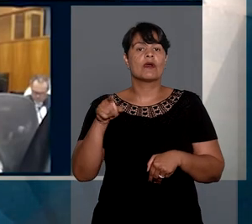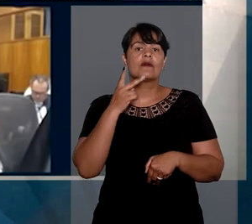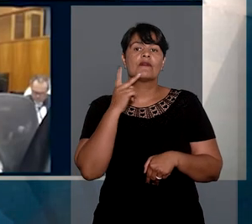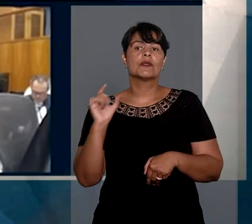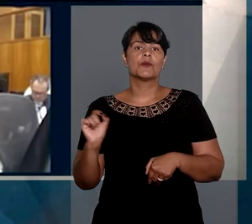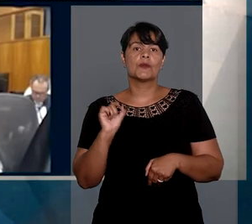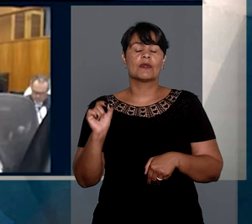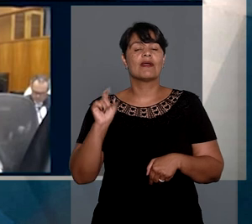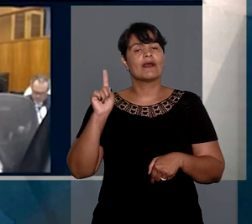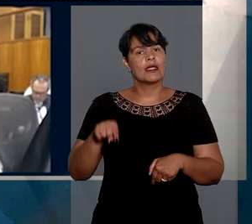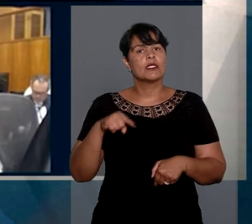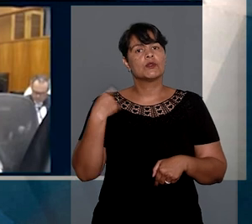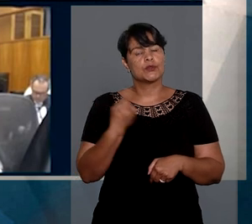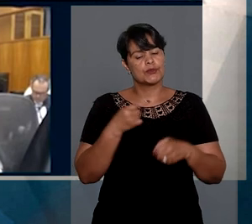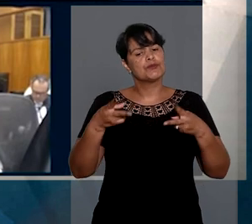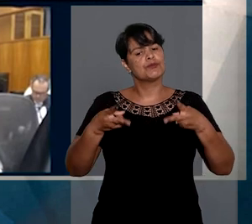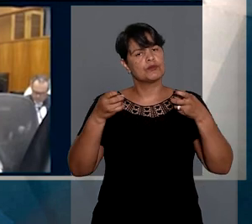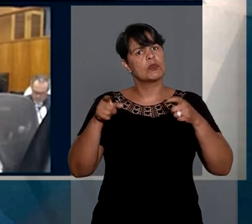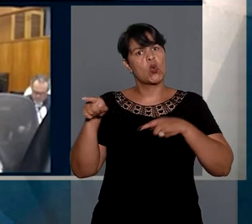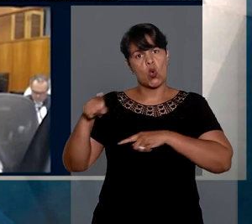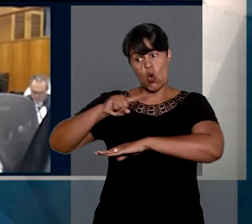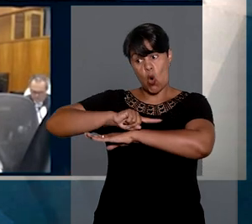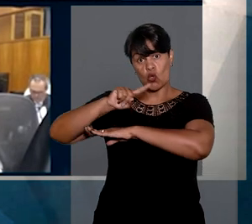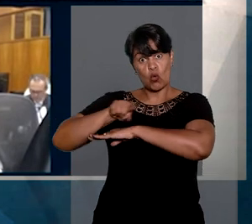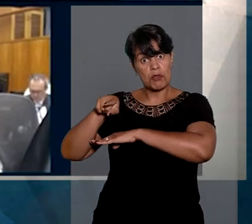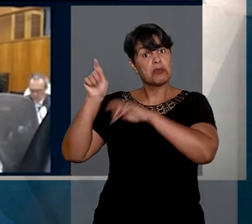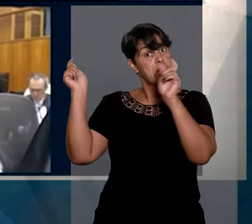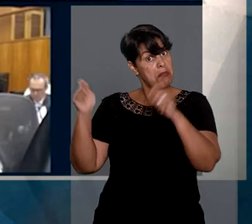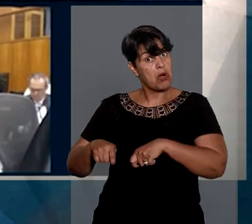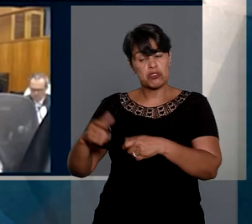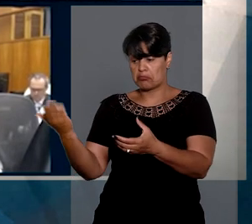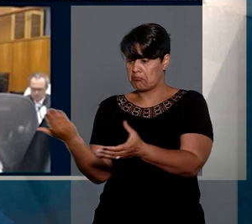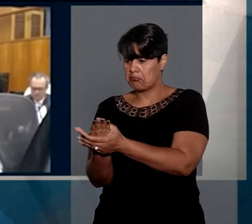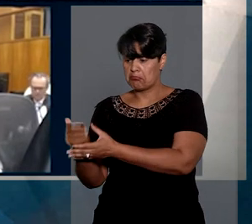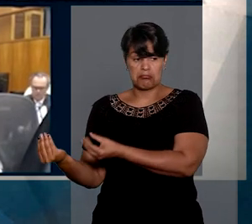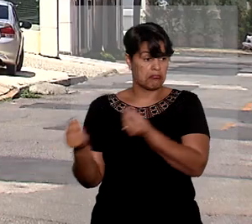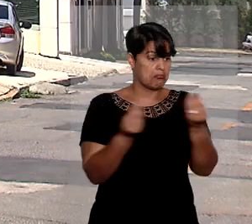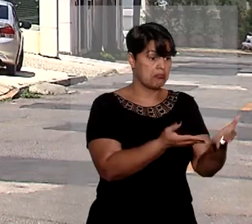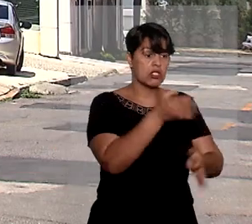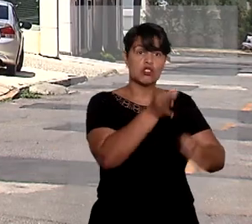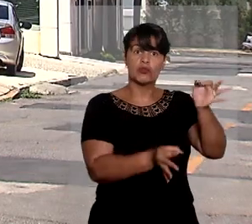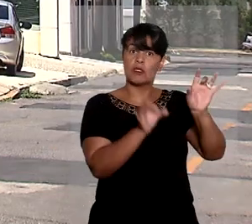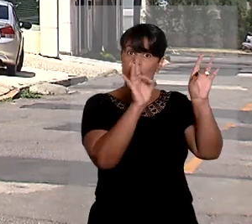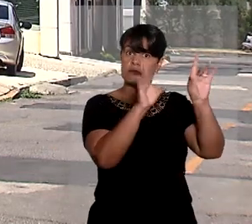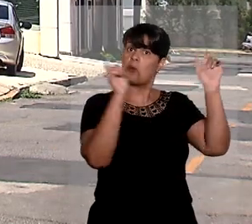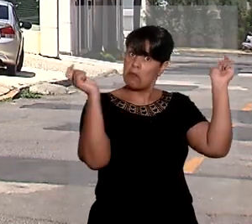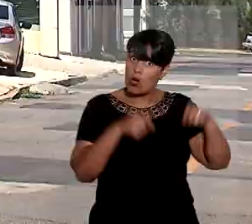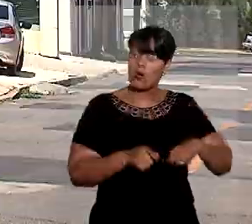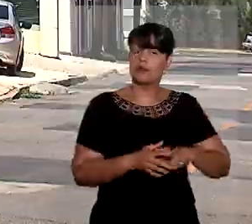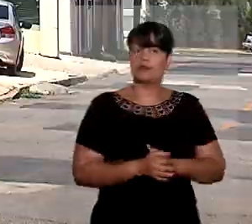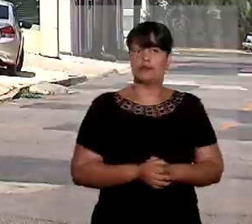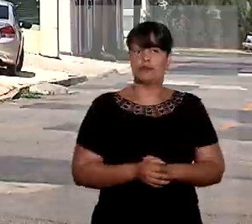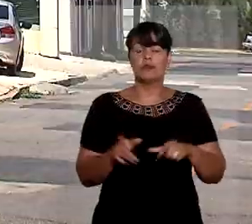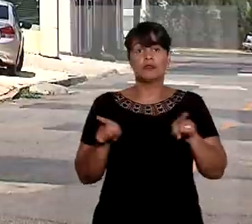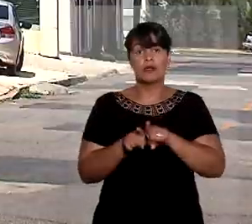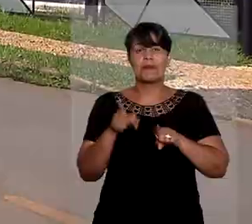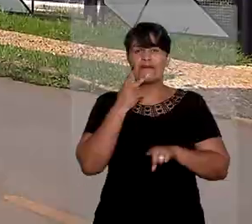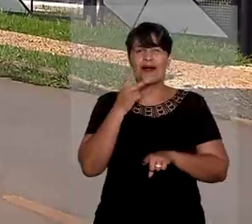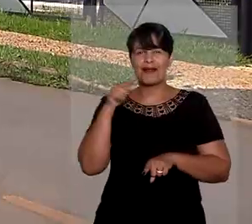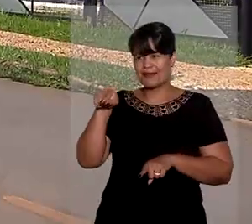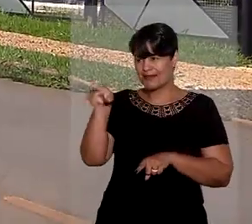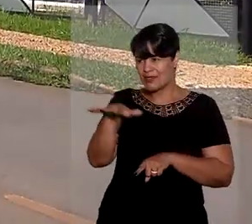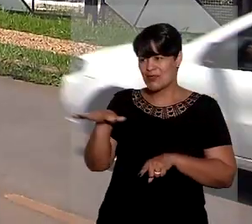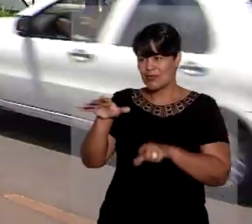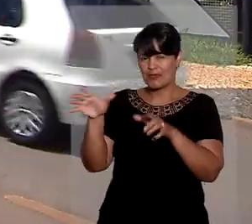possibilidade de o condomínio litigar no Juizado Especial e, para fins de competência, equipara as associações de moradores